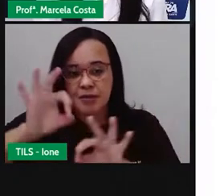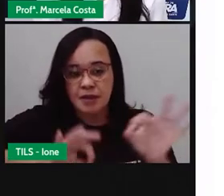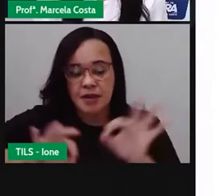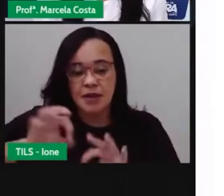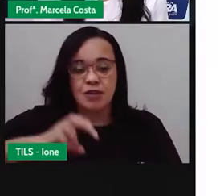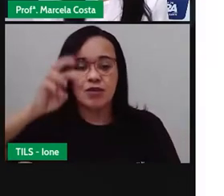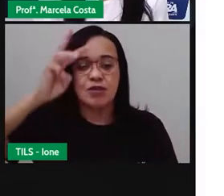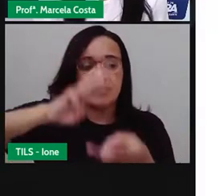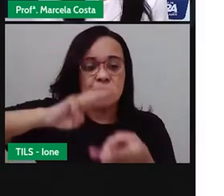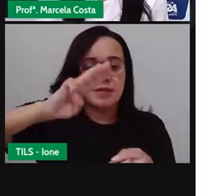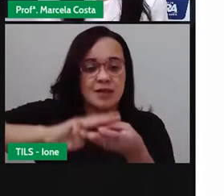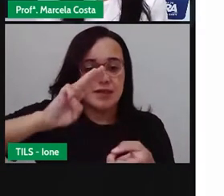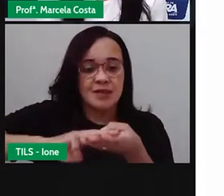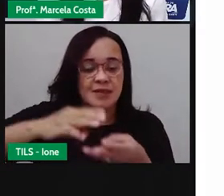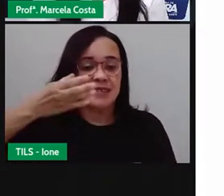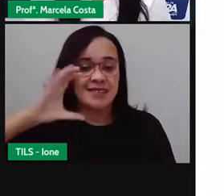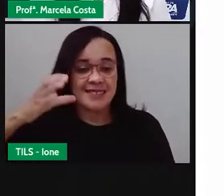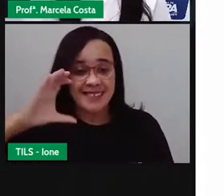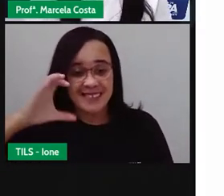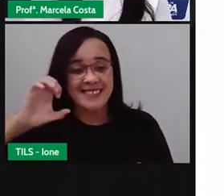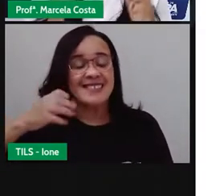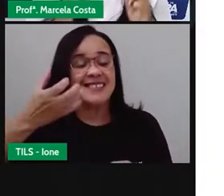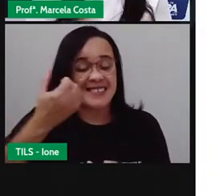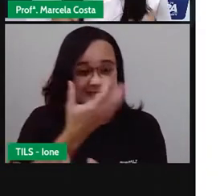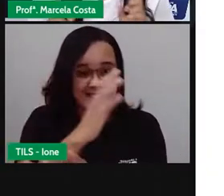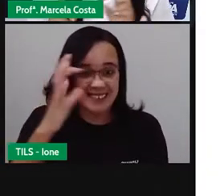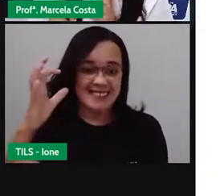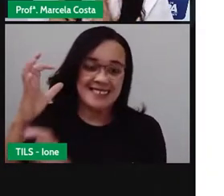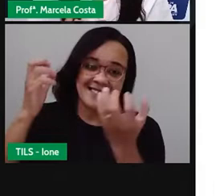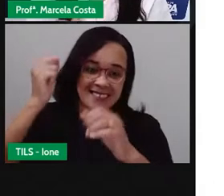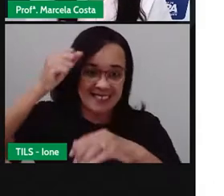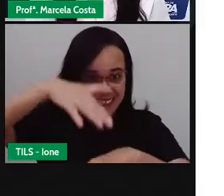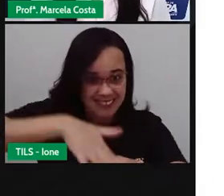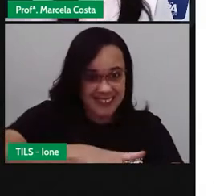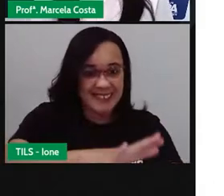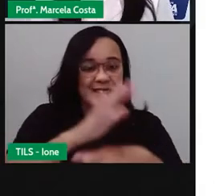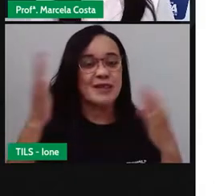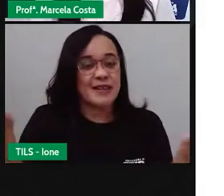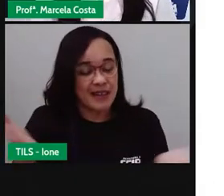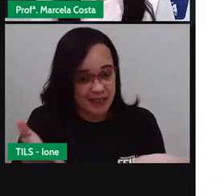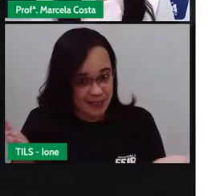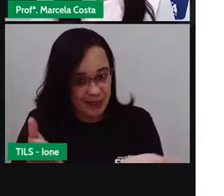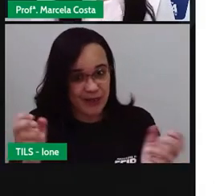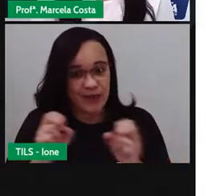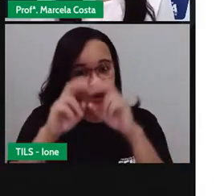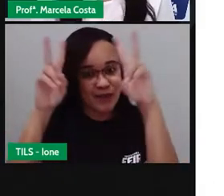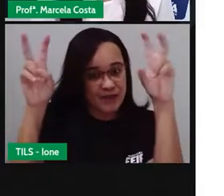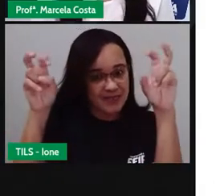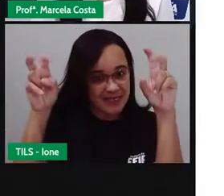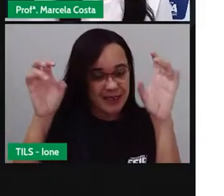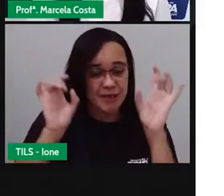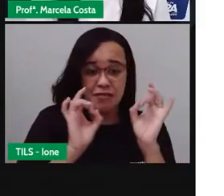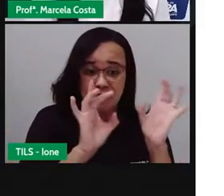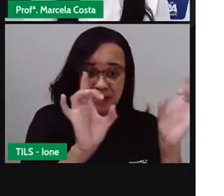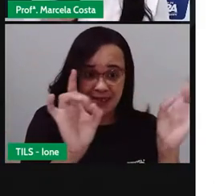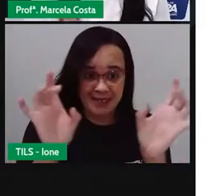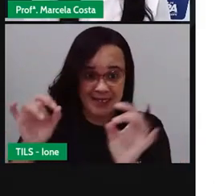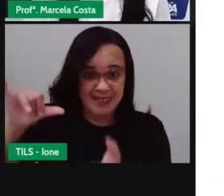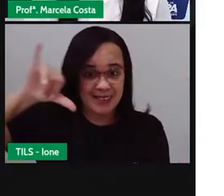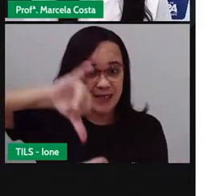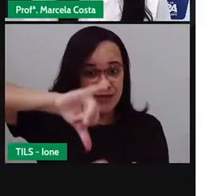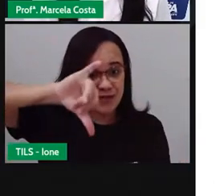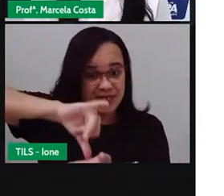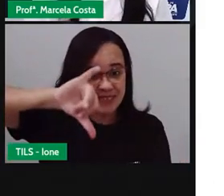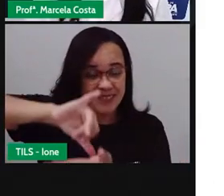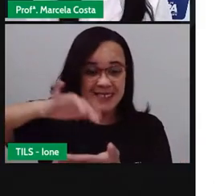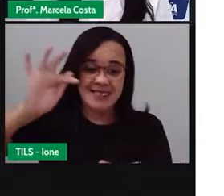nessa aula, nós vamos abordar o tema Vendas no Centro de Abastecimento e Filícias da Santana. Com essa